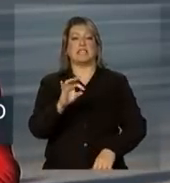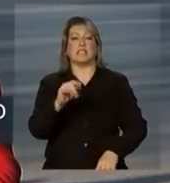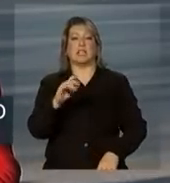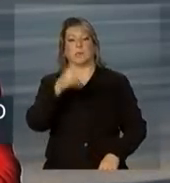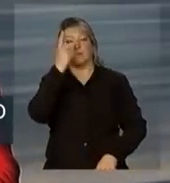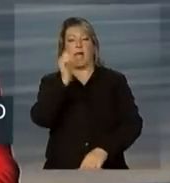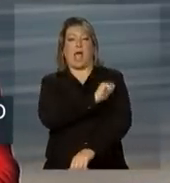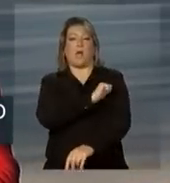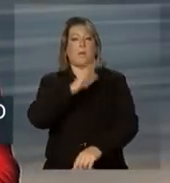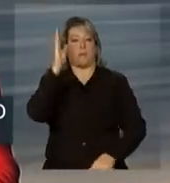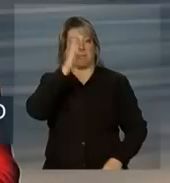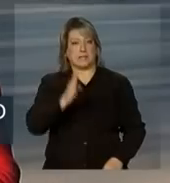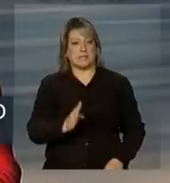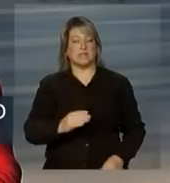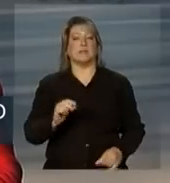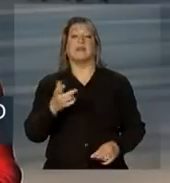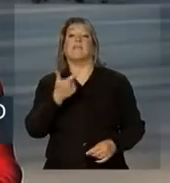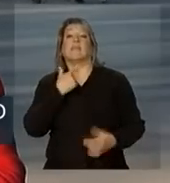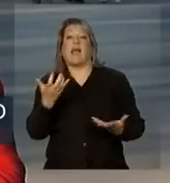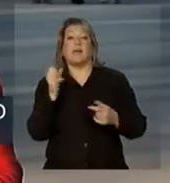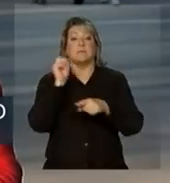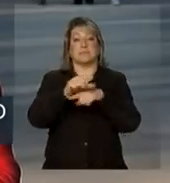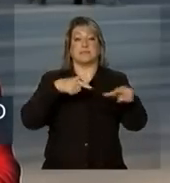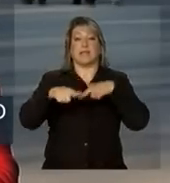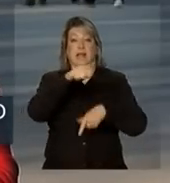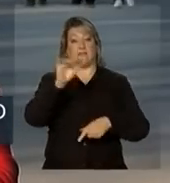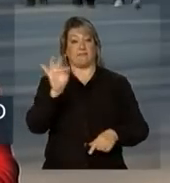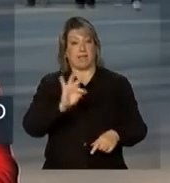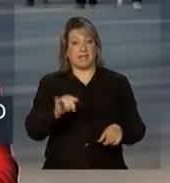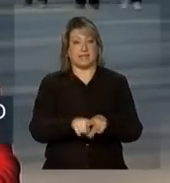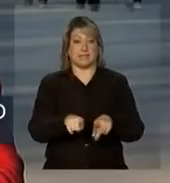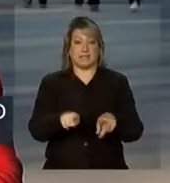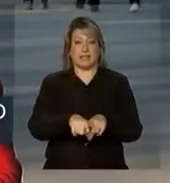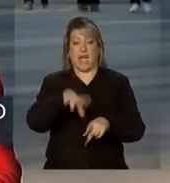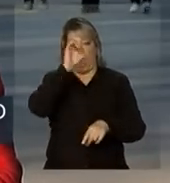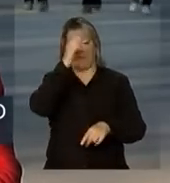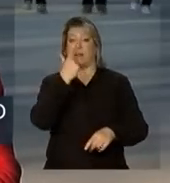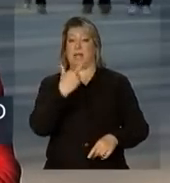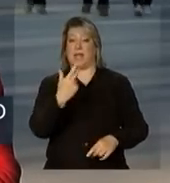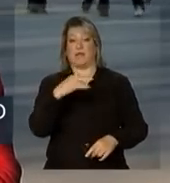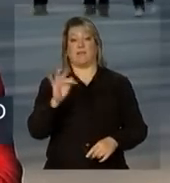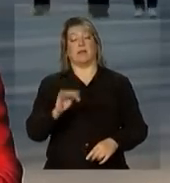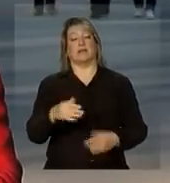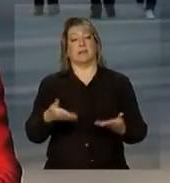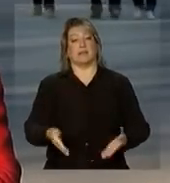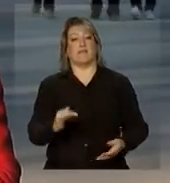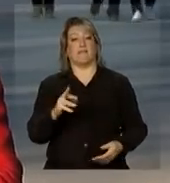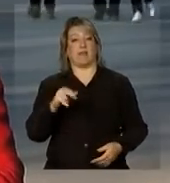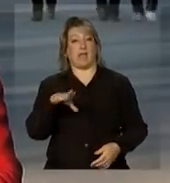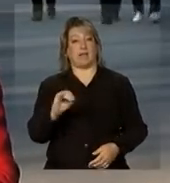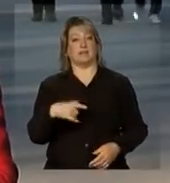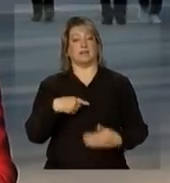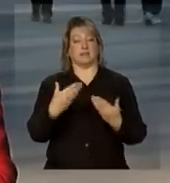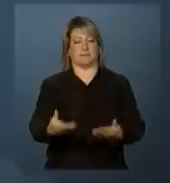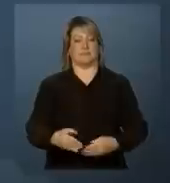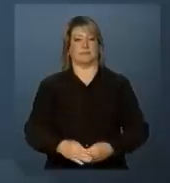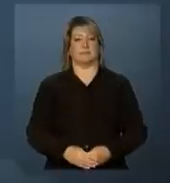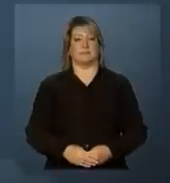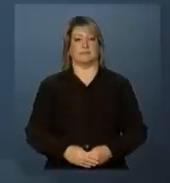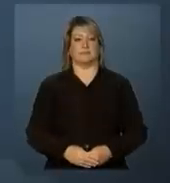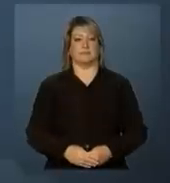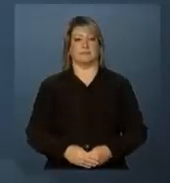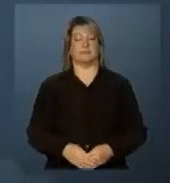brasileiros interessados em trabalhar aqui e também em aprender o idioma. De Paris, na França, Daniela Almeida.